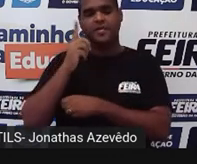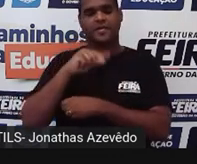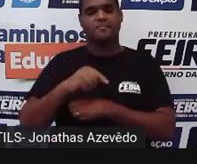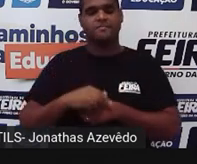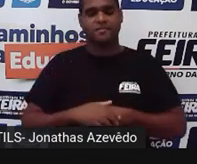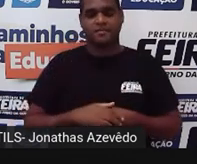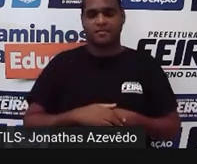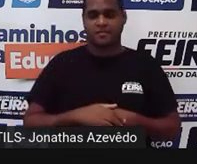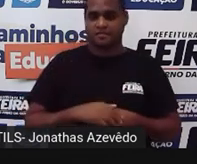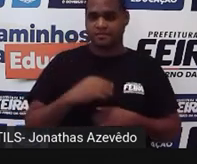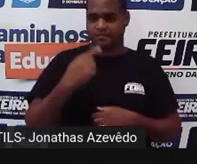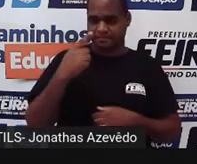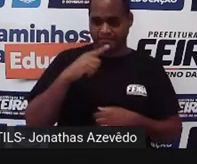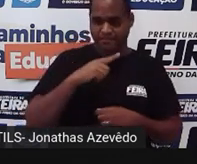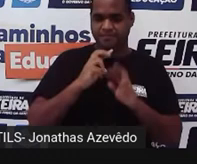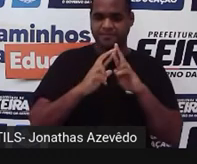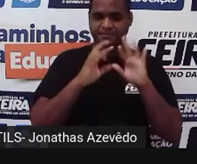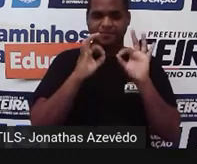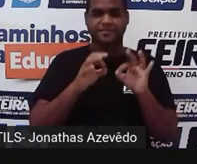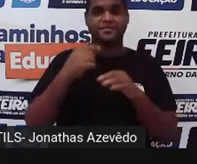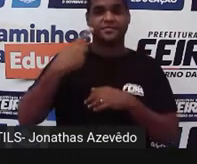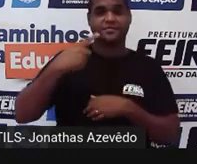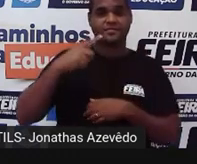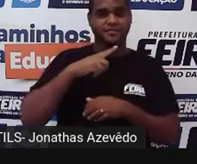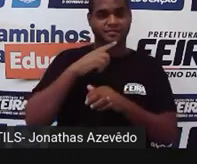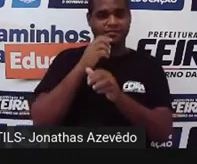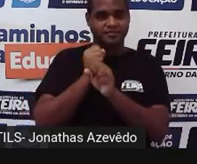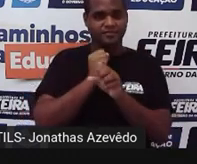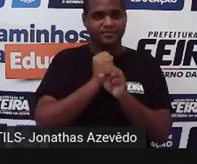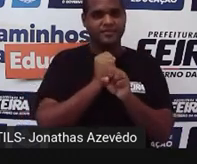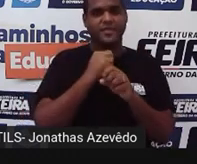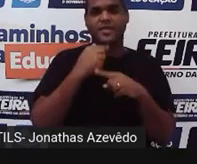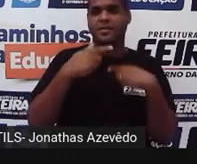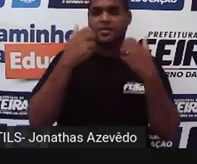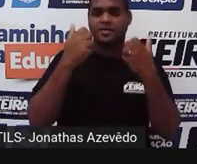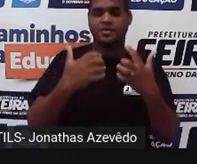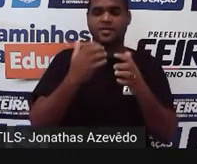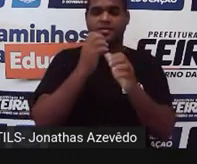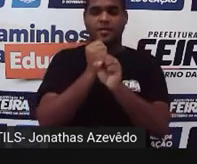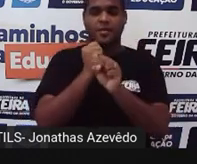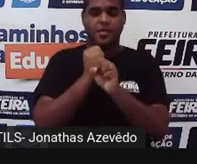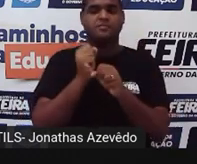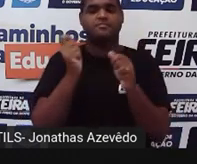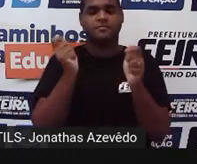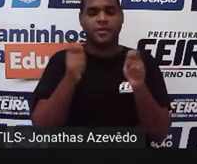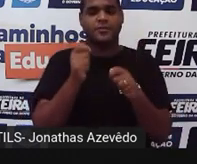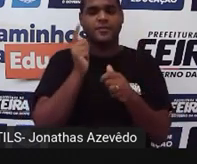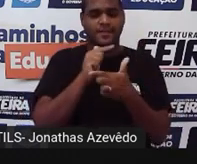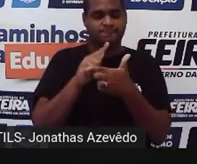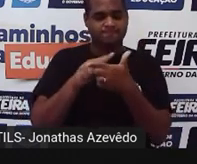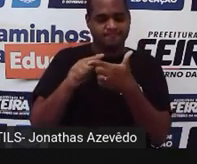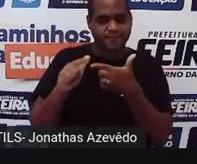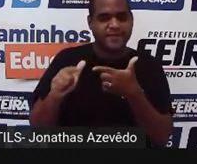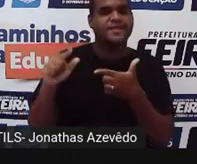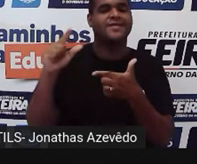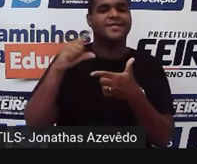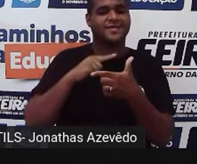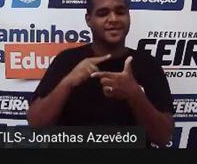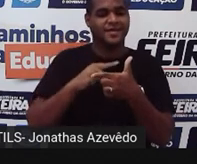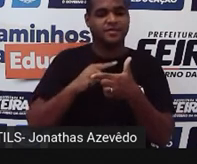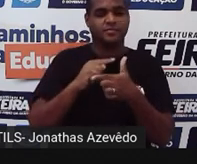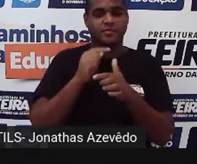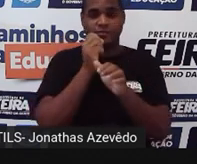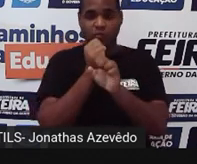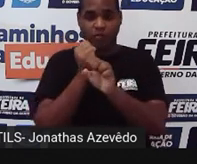Você já tem o resultado daquela primeira soma, vai dividir pela soma dos pesos. Tá bom? Faz a soma dos